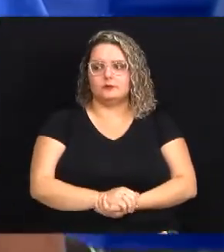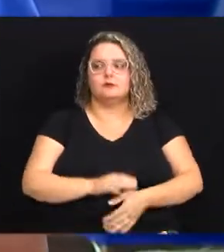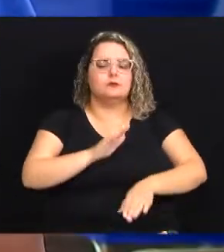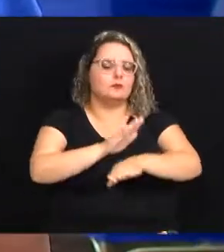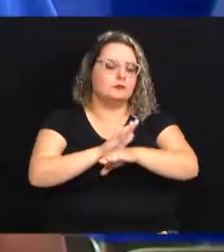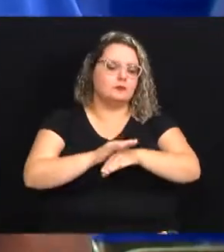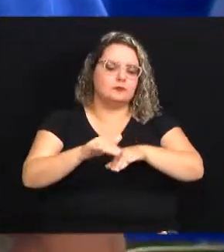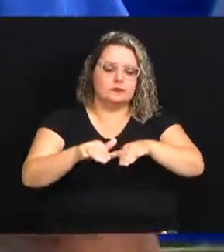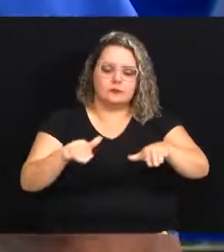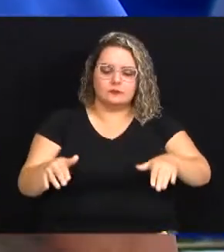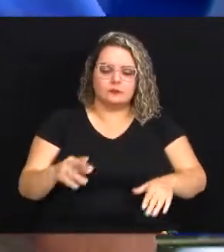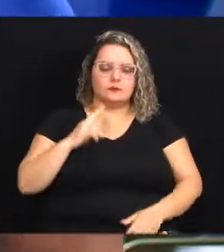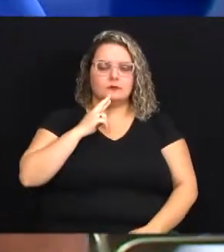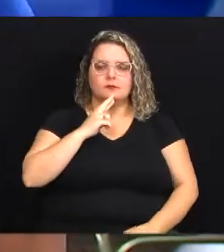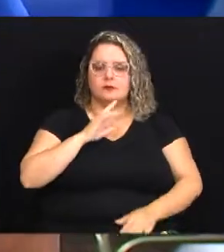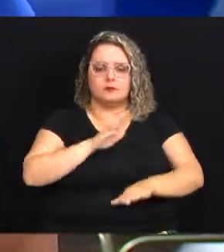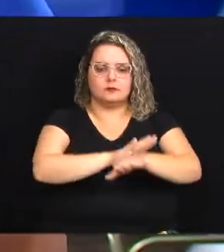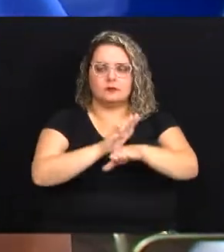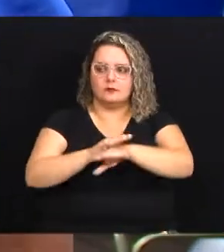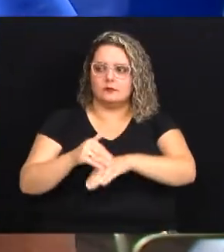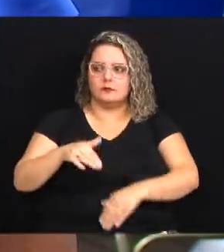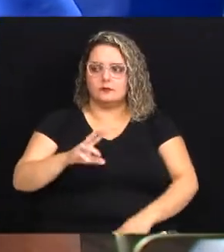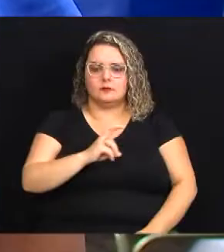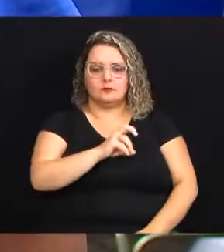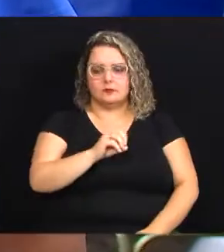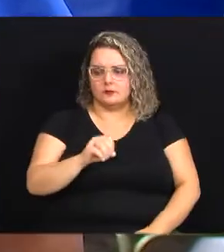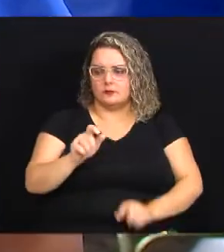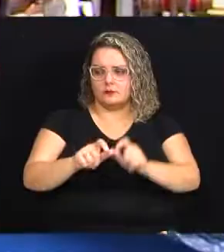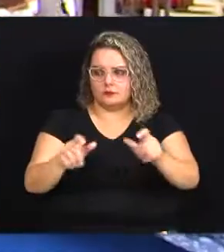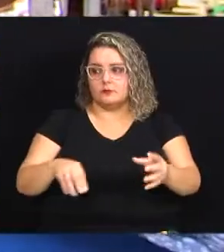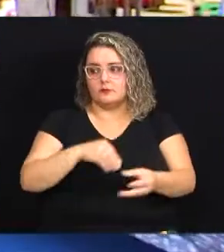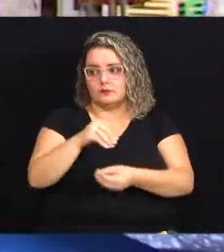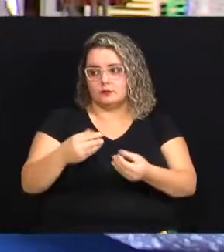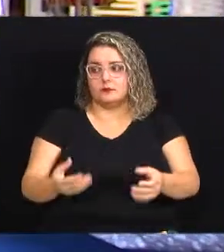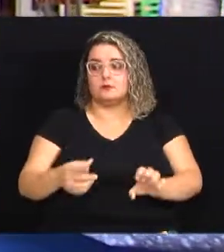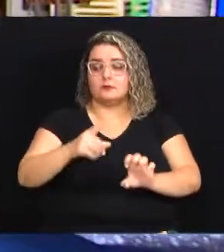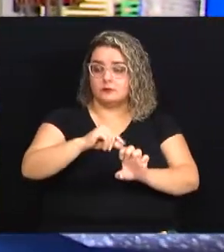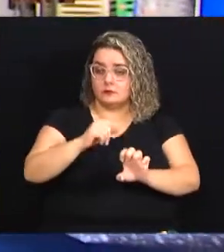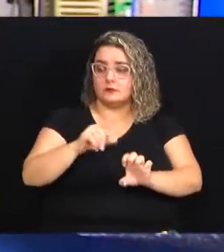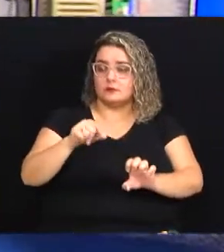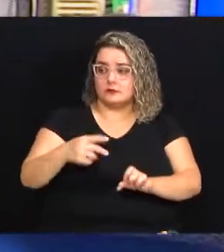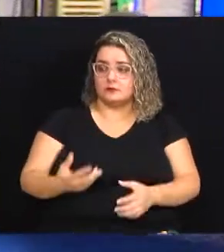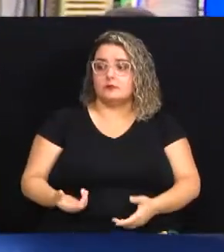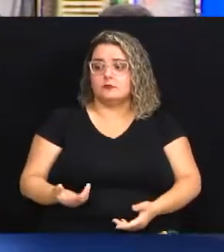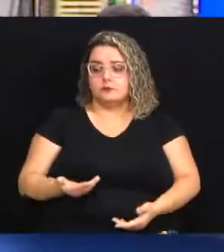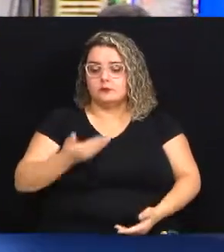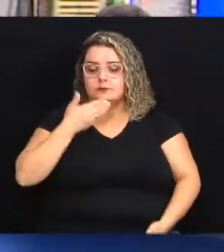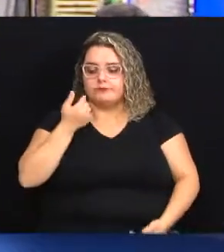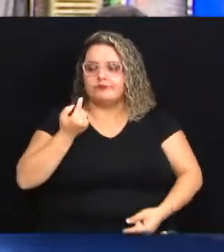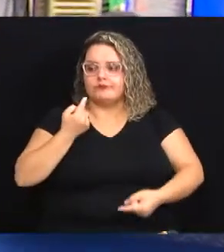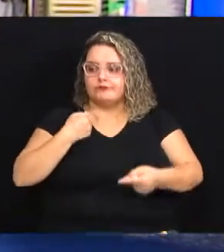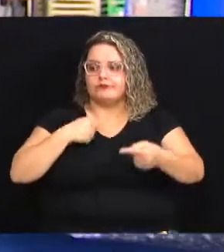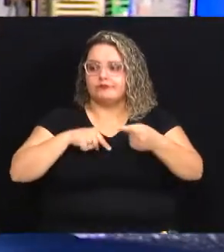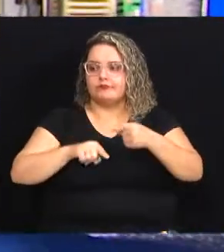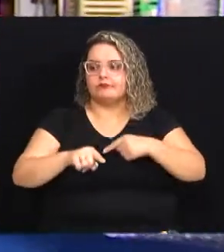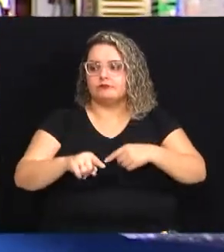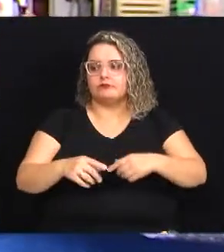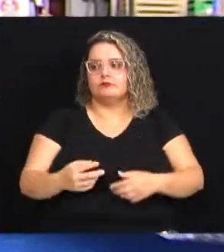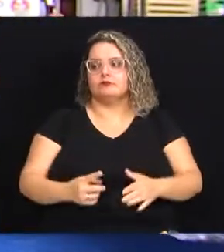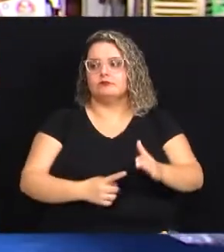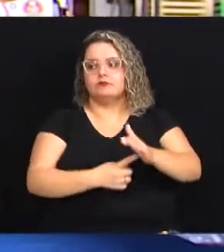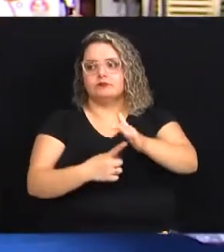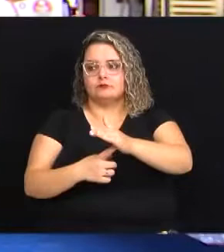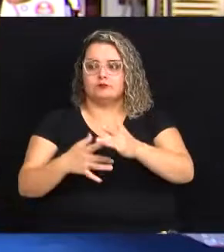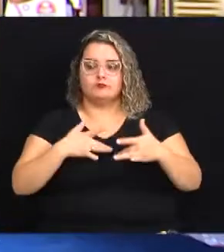ajuda o restaurante ajuda então são mais de 500 pessoas envolvidas os empreendedores ainda se recuperam do tempo em que a